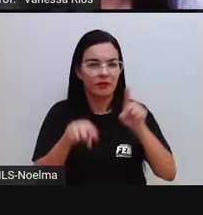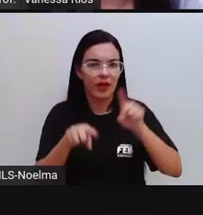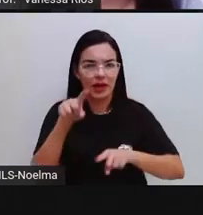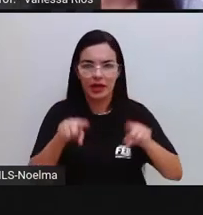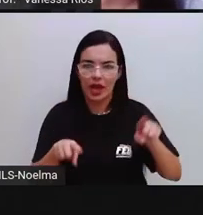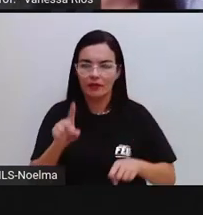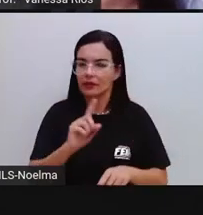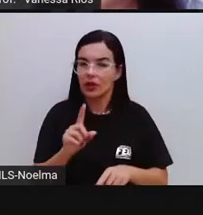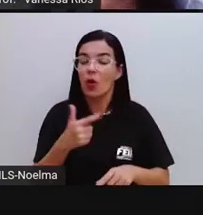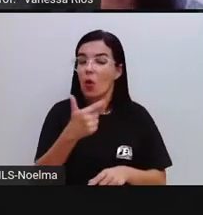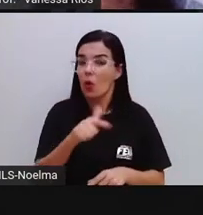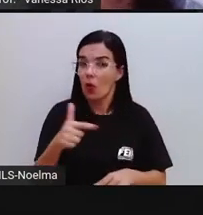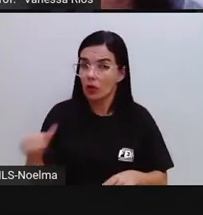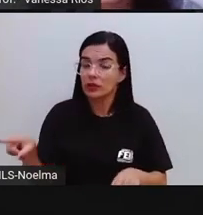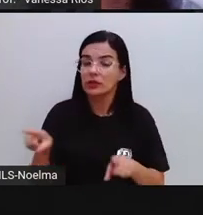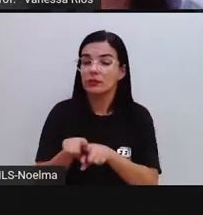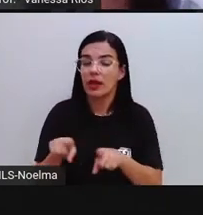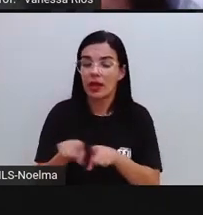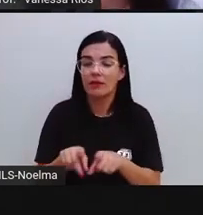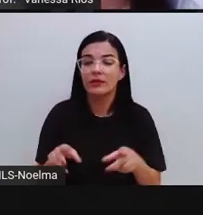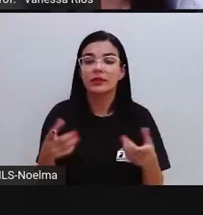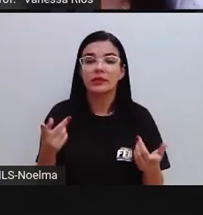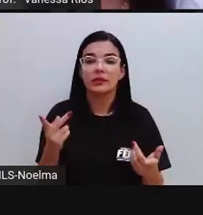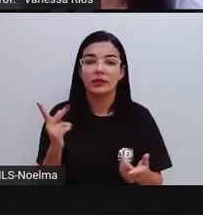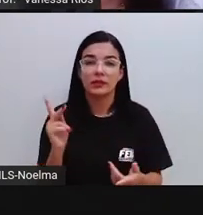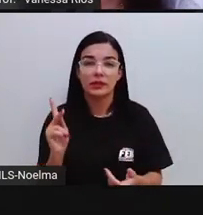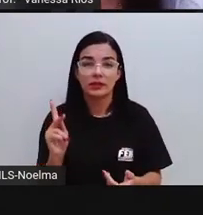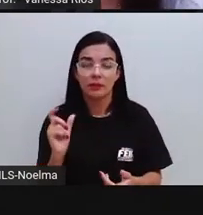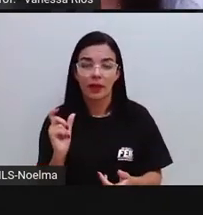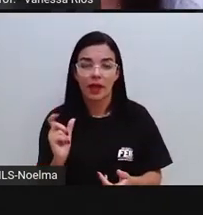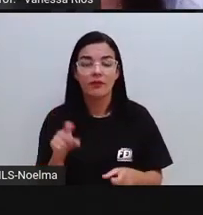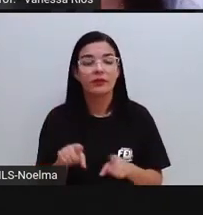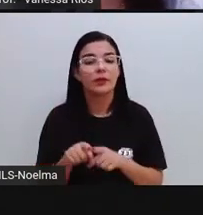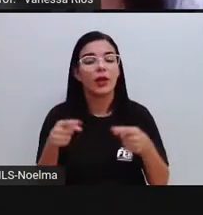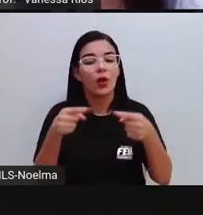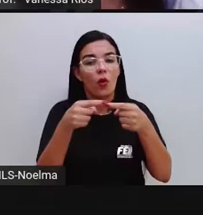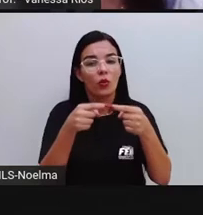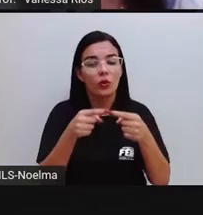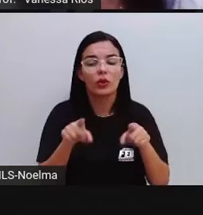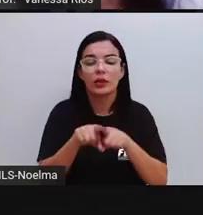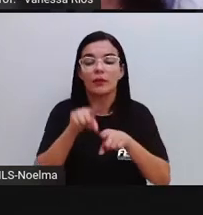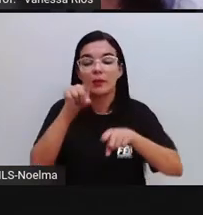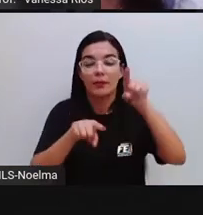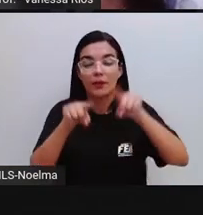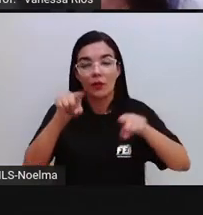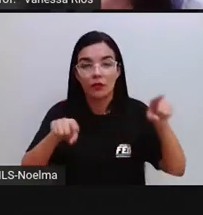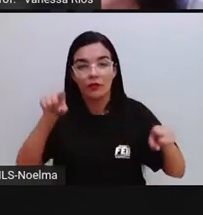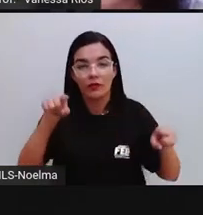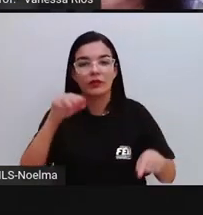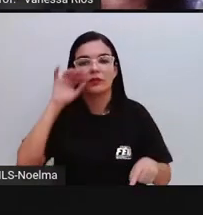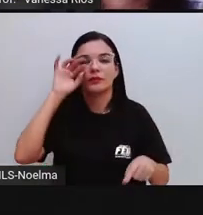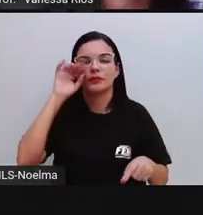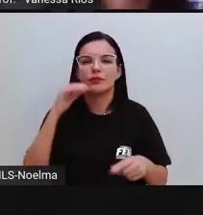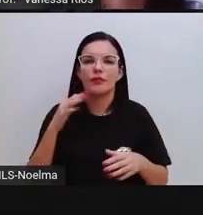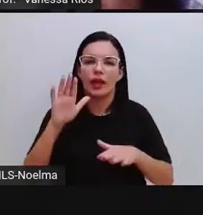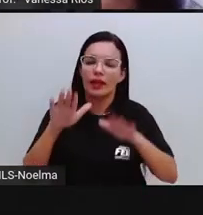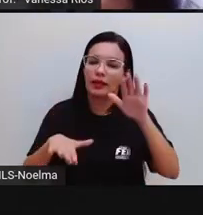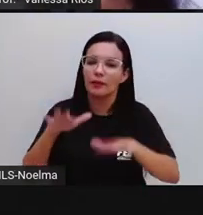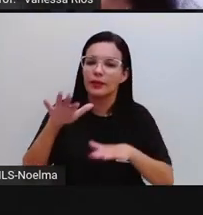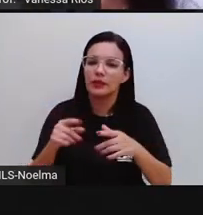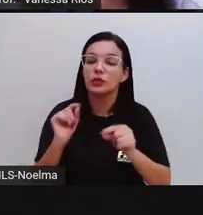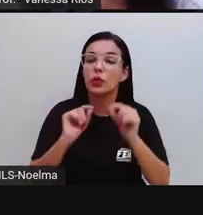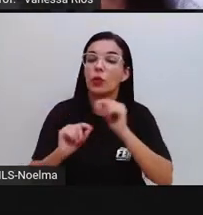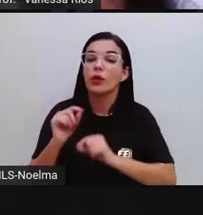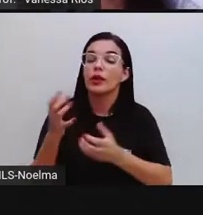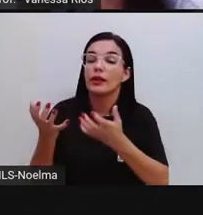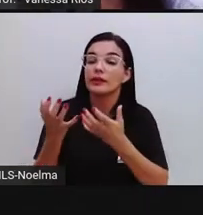Outras palavras também variam, também concordam, né? Também se modificam dependendo da intenção,